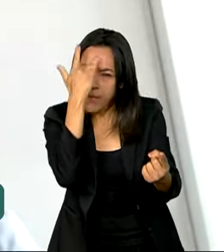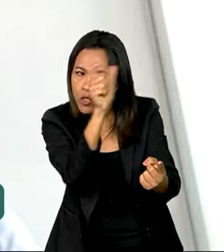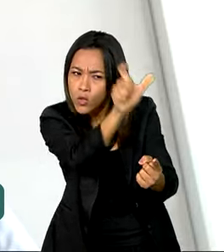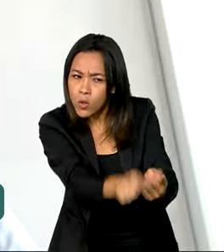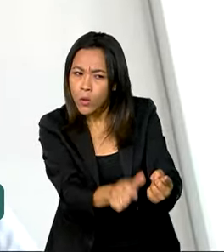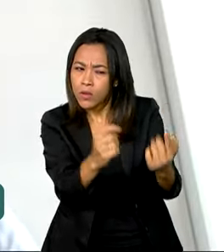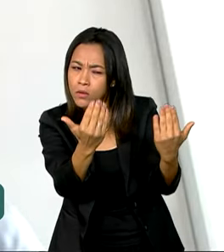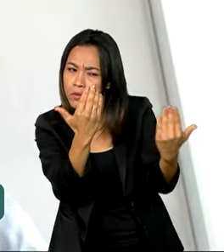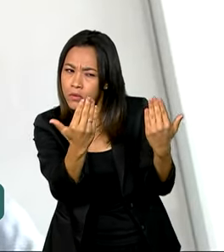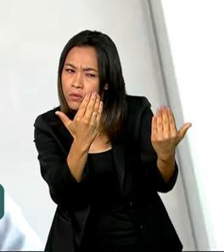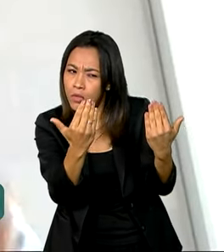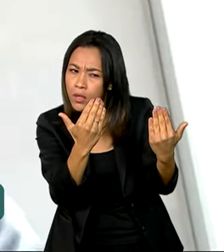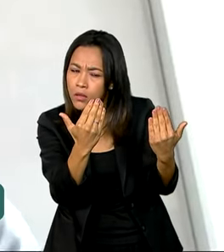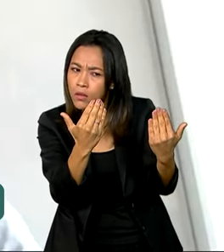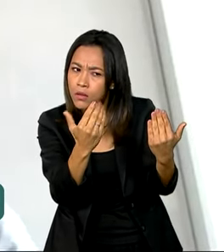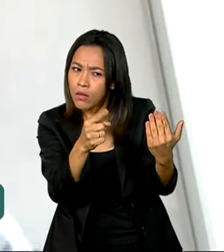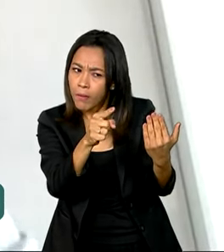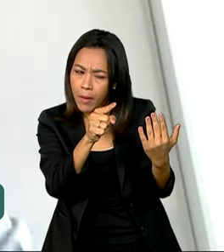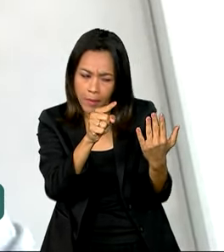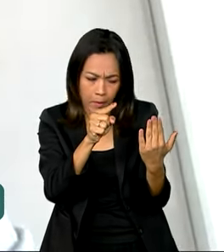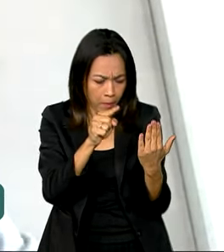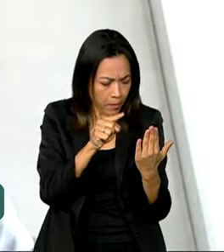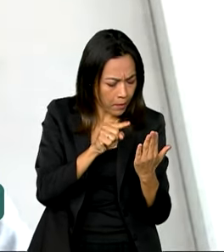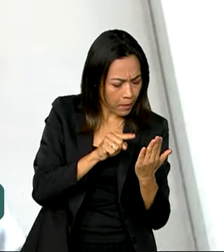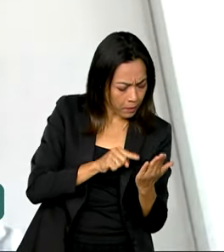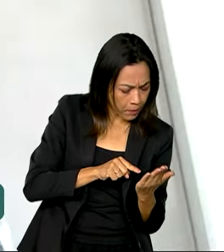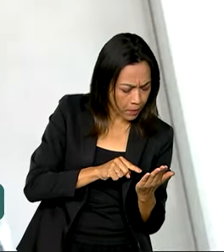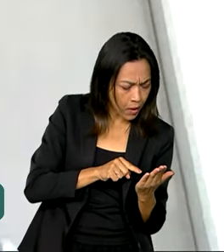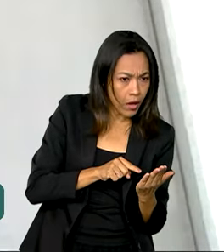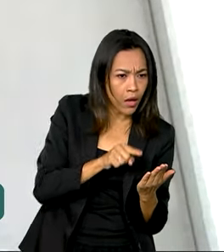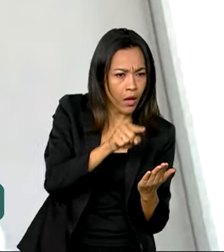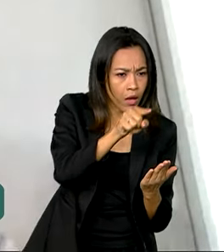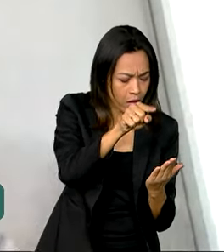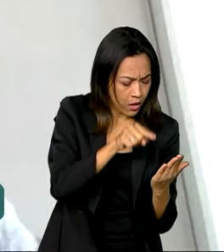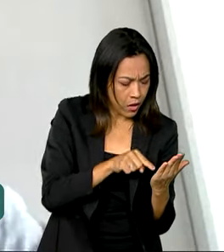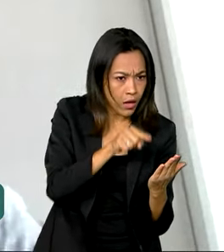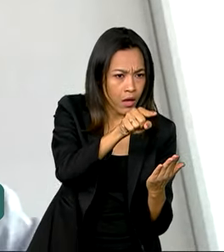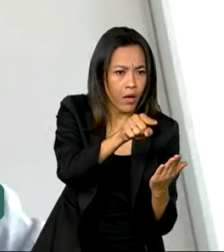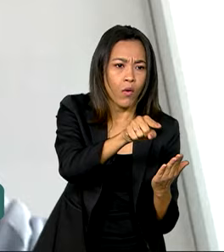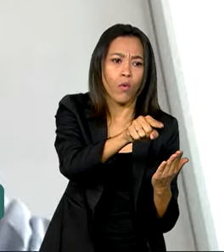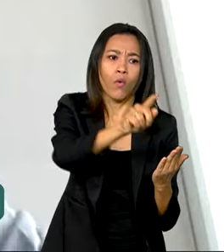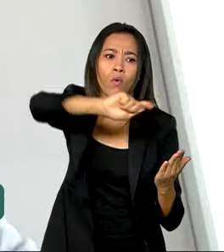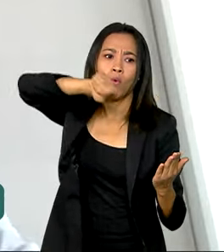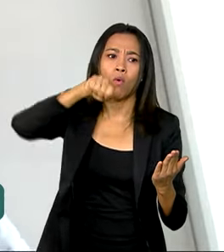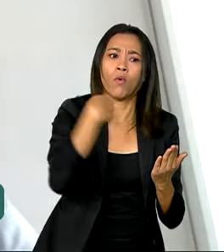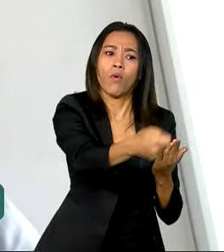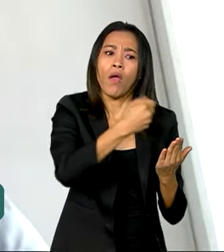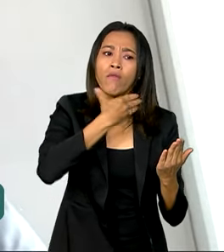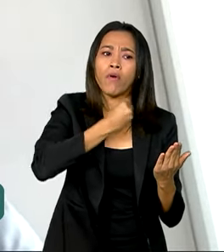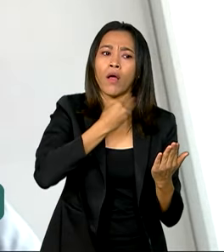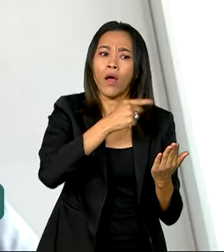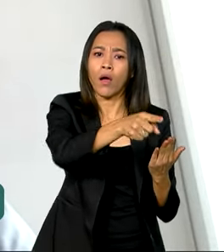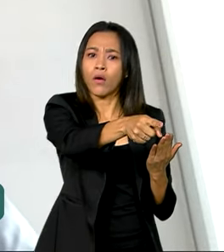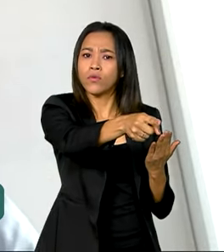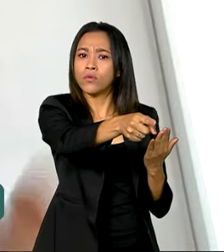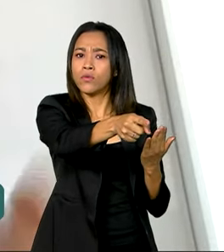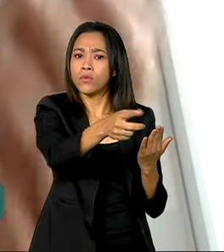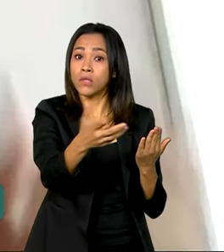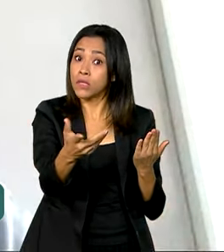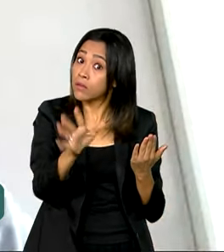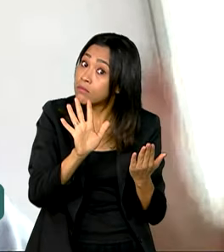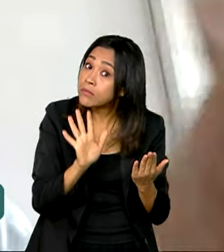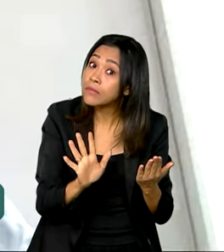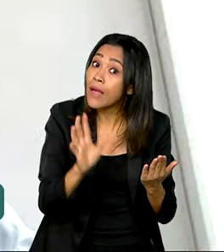tiver, a gente precisa calibrar o número, uma marcação de fraude, cinco, dez, enfim, algo que a gente está discutindo. Você